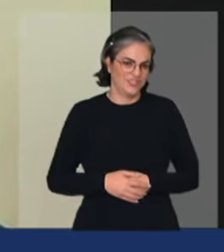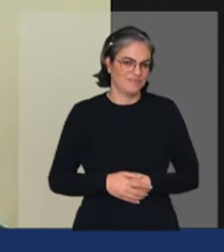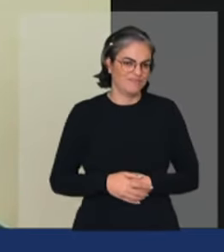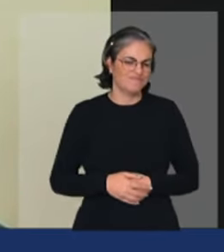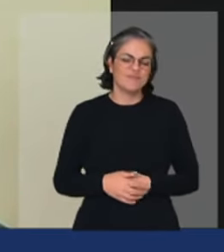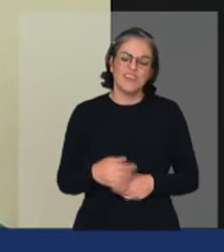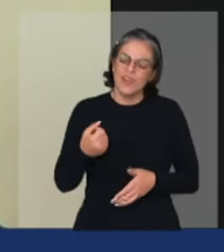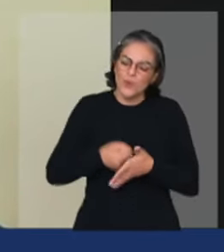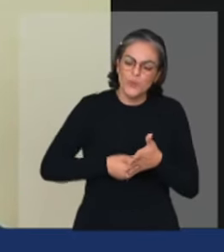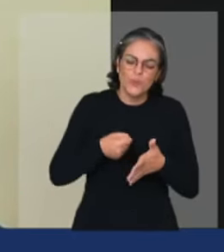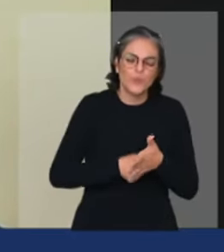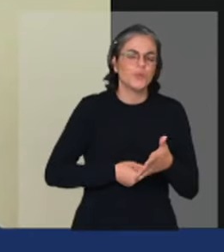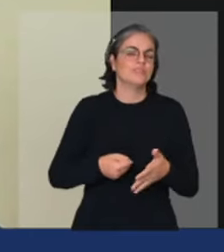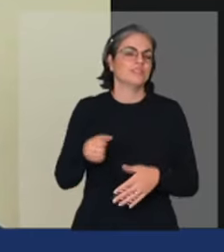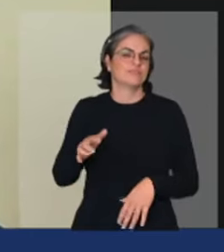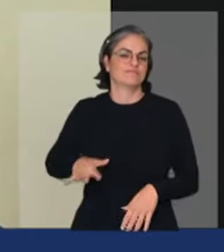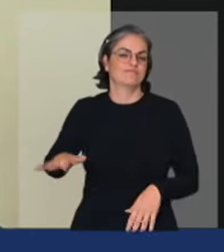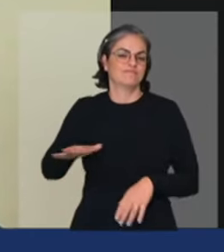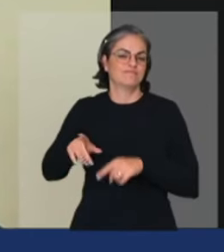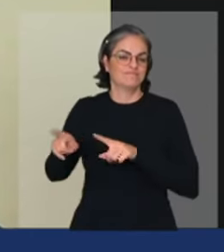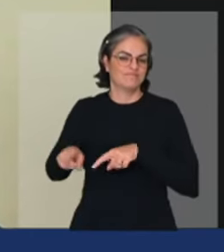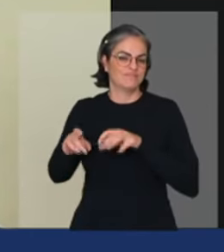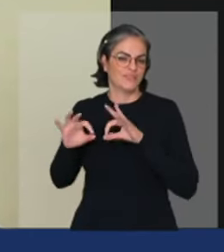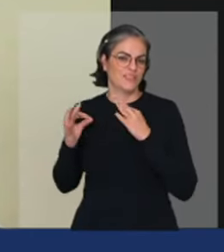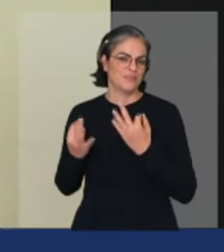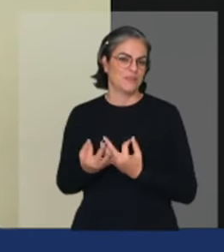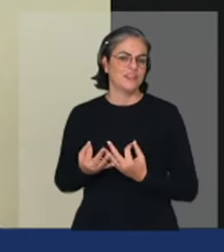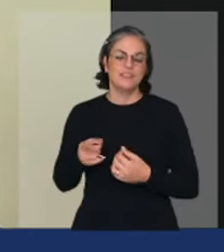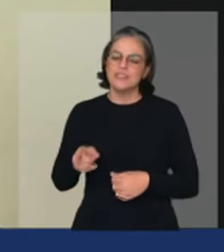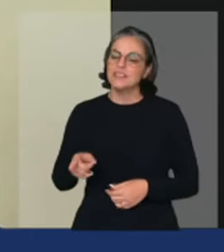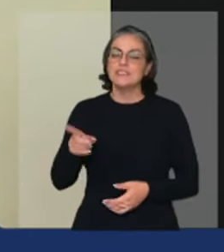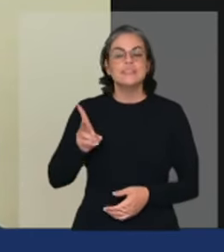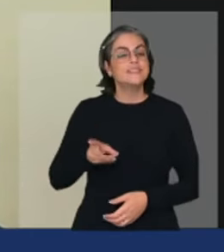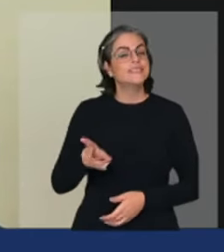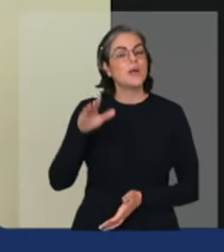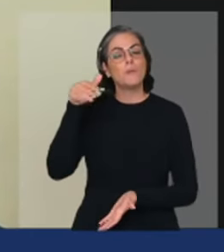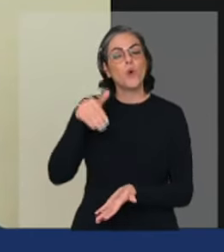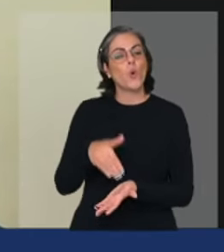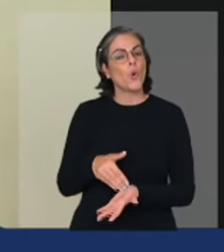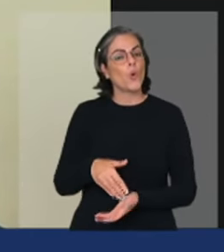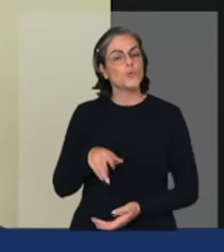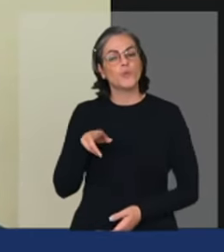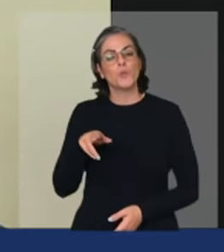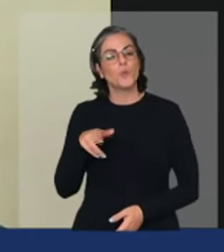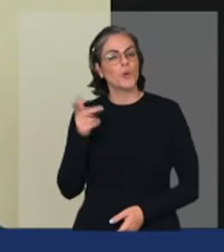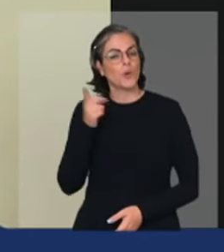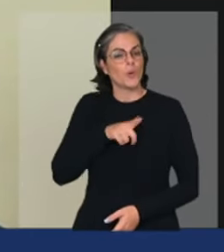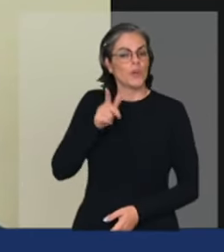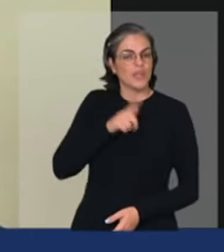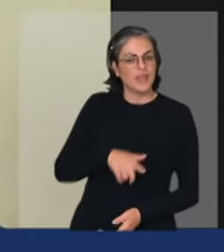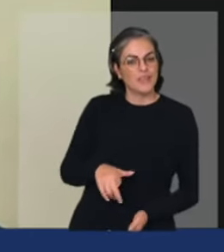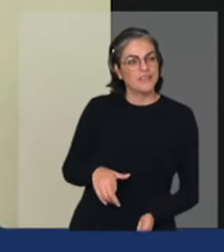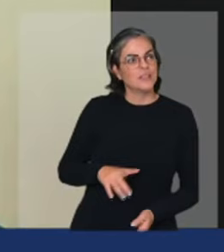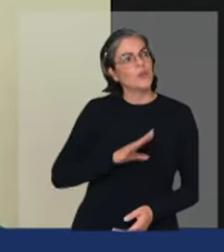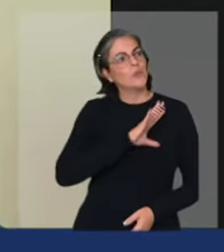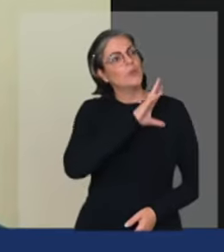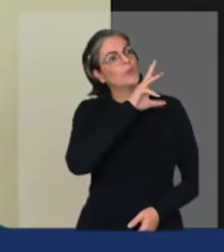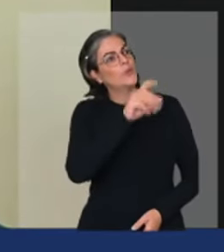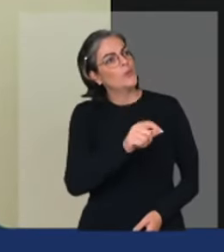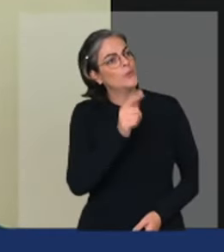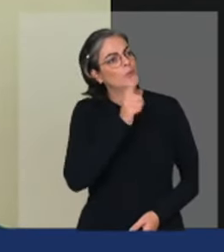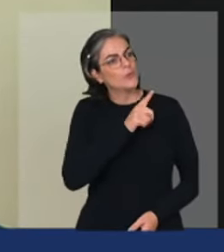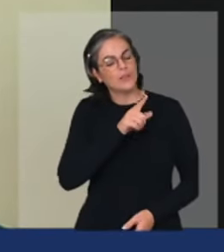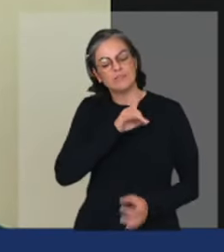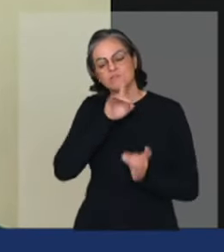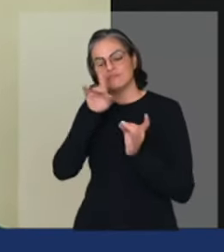os agricultores familiares fica sempre sempre por último com todas as conquistas sociais ao longo da história